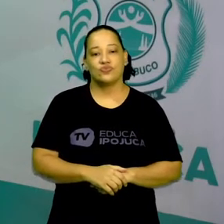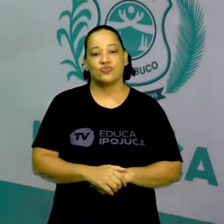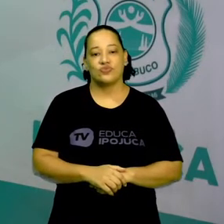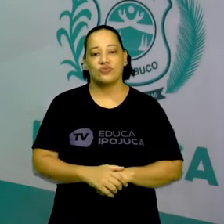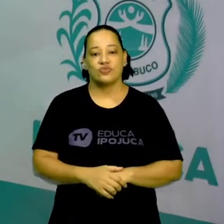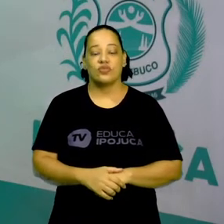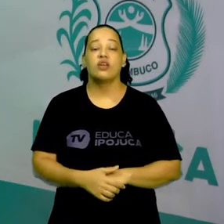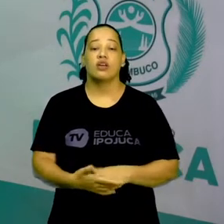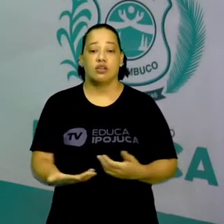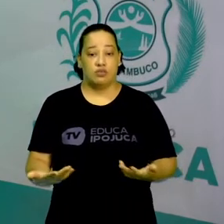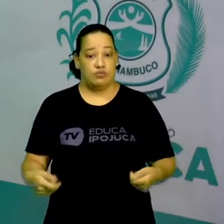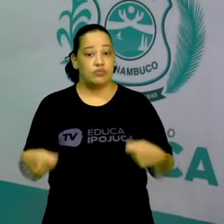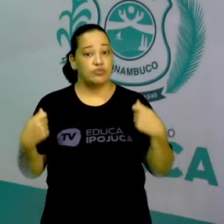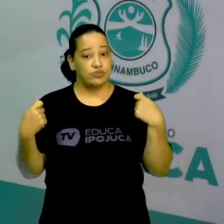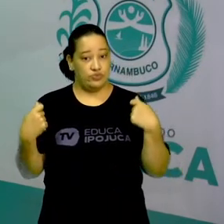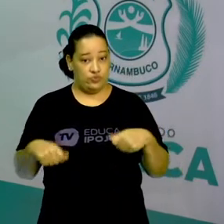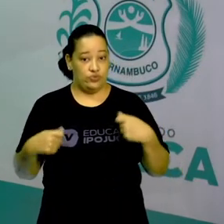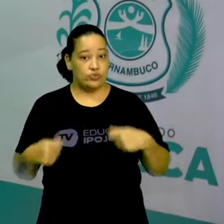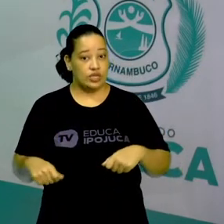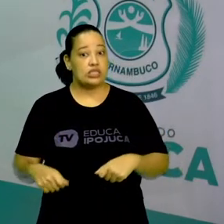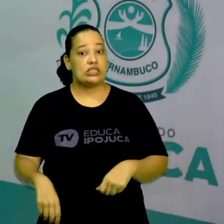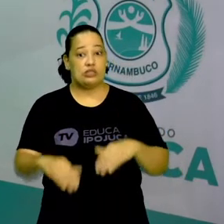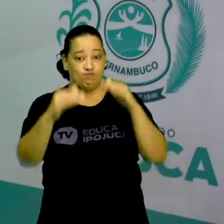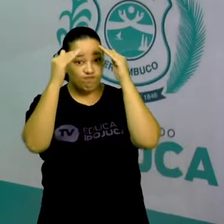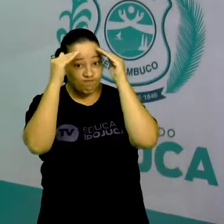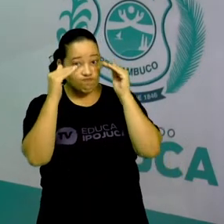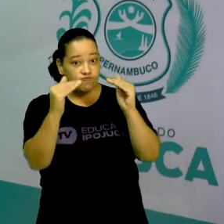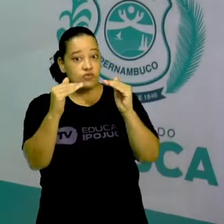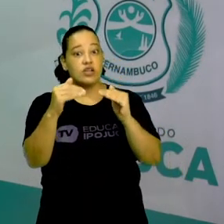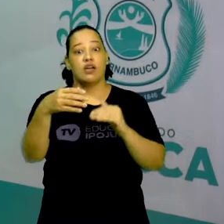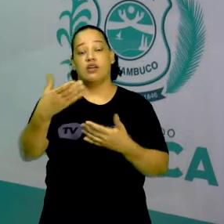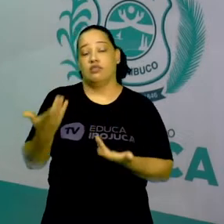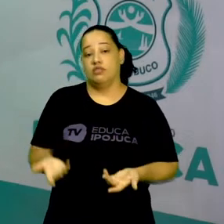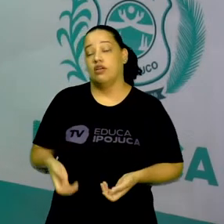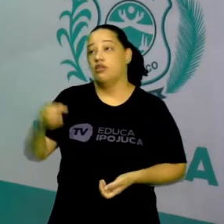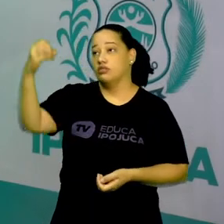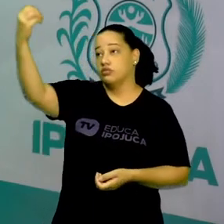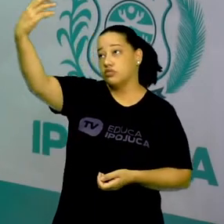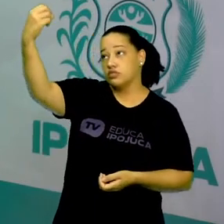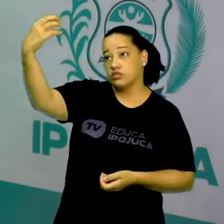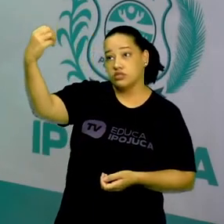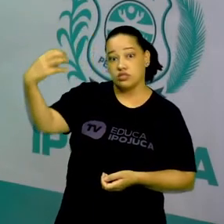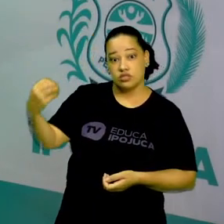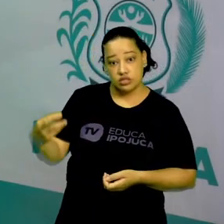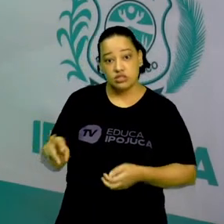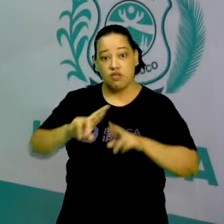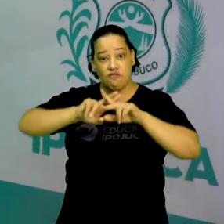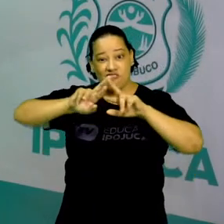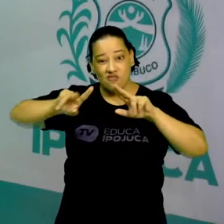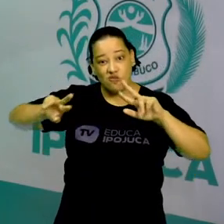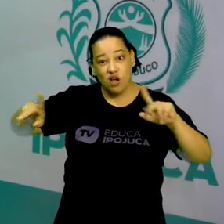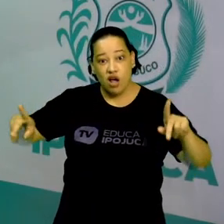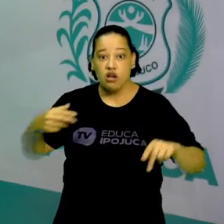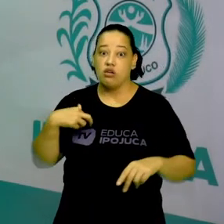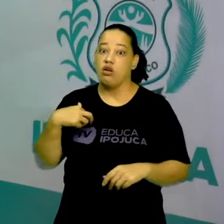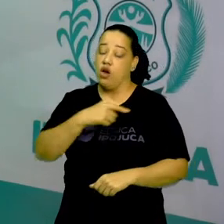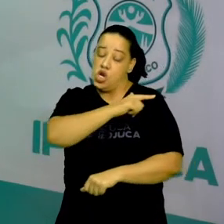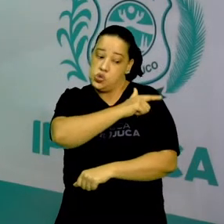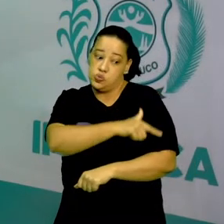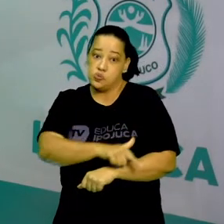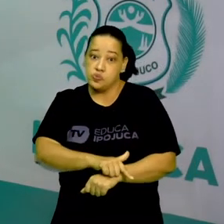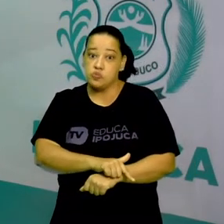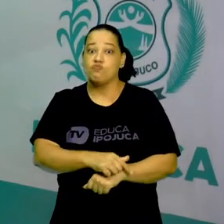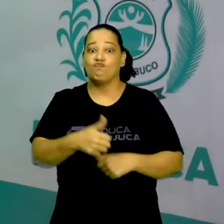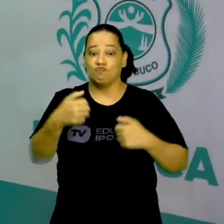Respeite sempre os sinais de trânsito. Por quê? Porque respeitando cada um